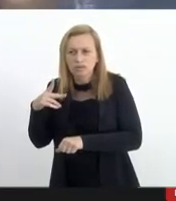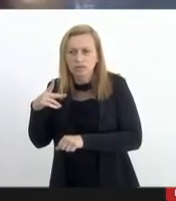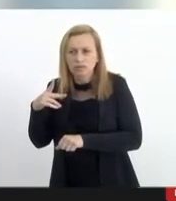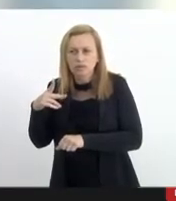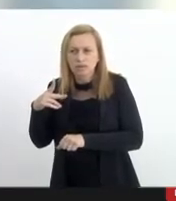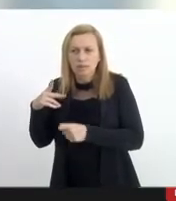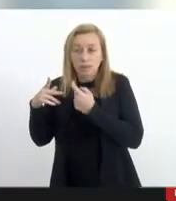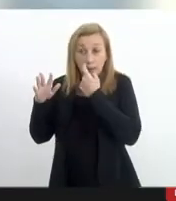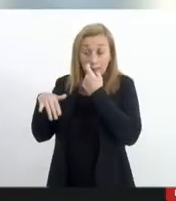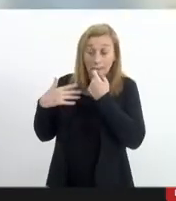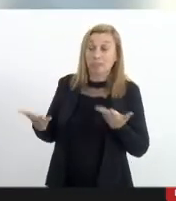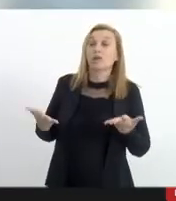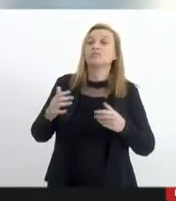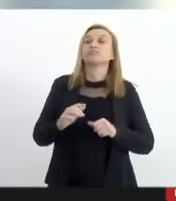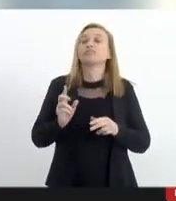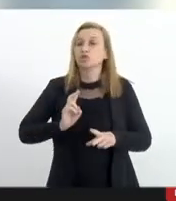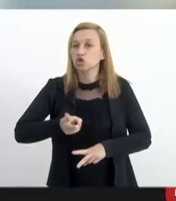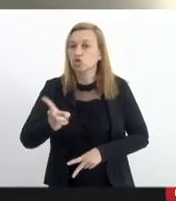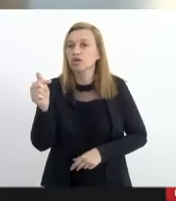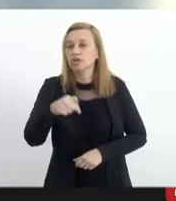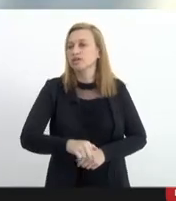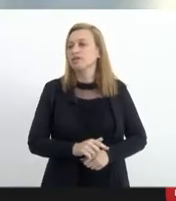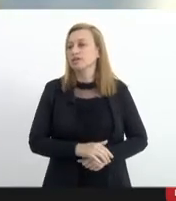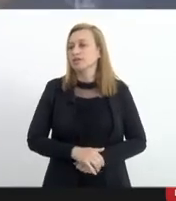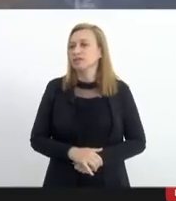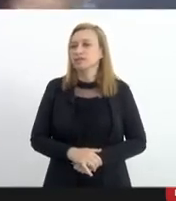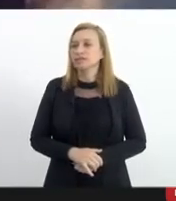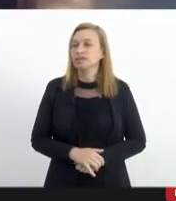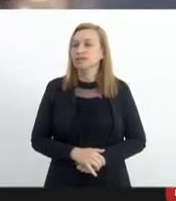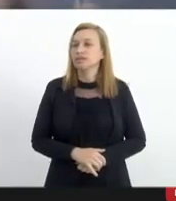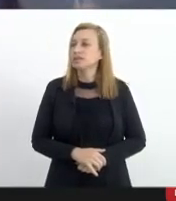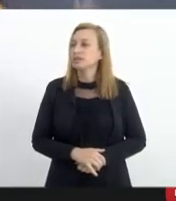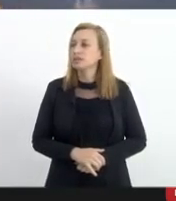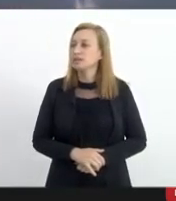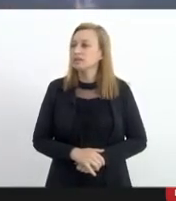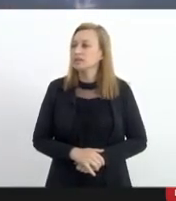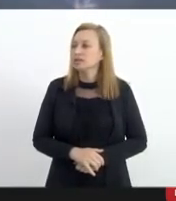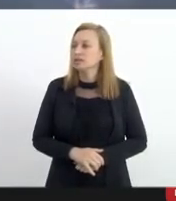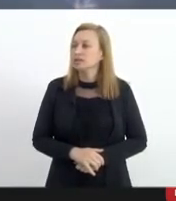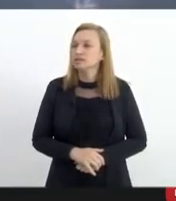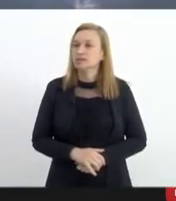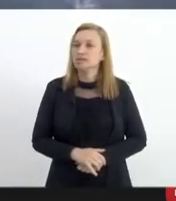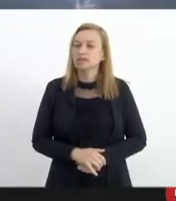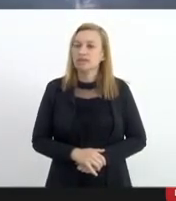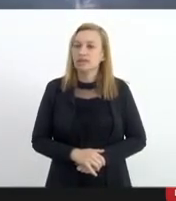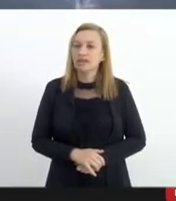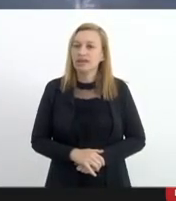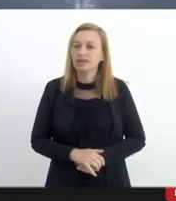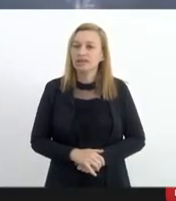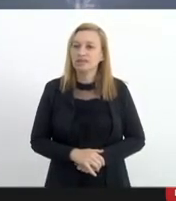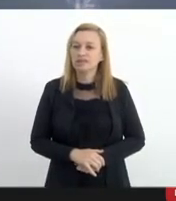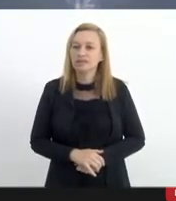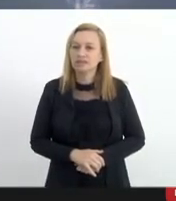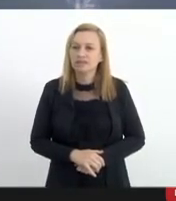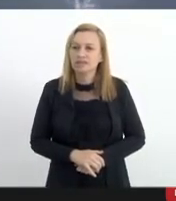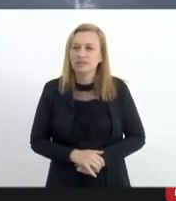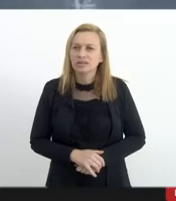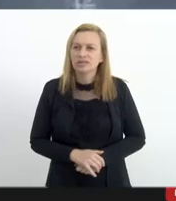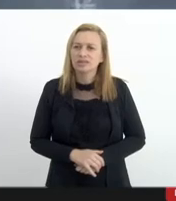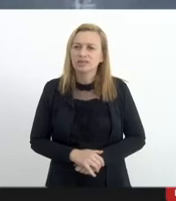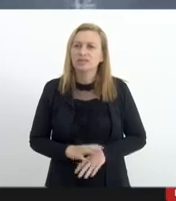então continuando aqui coronel Blas e de fato essas quadrilhas